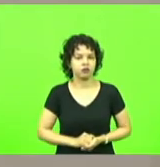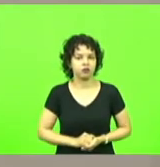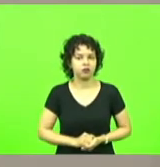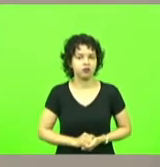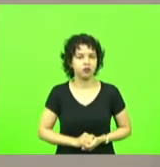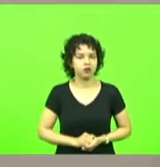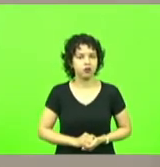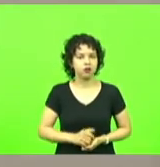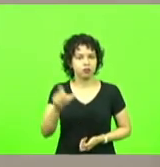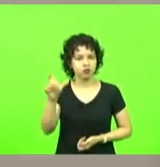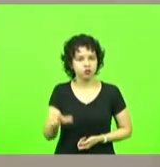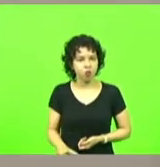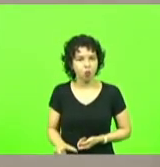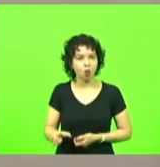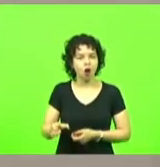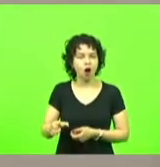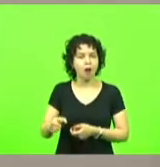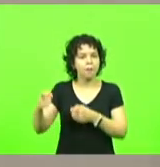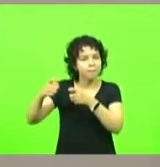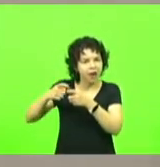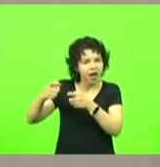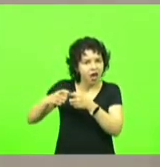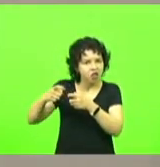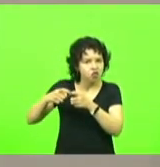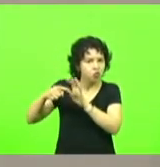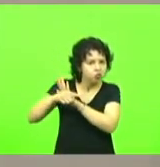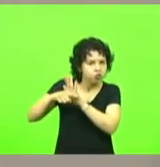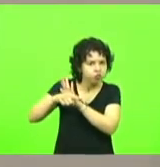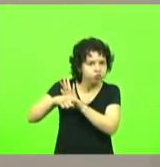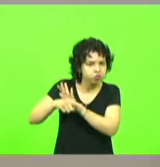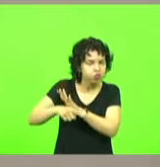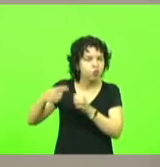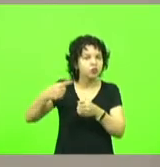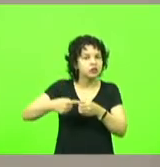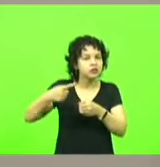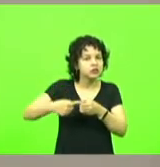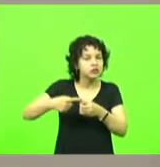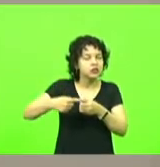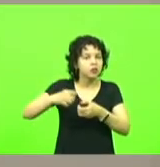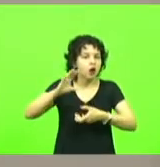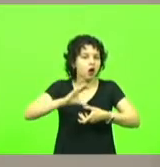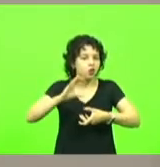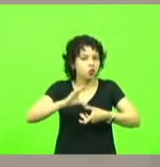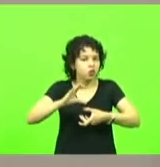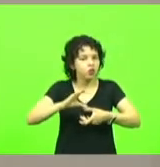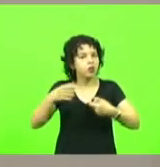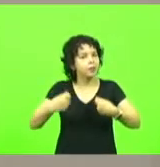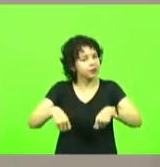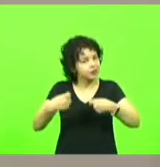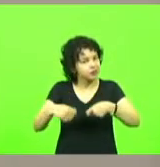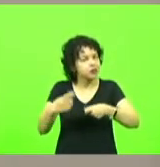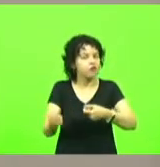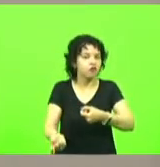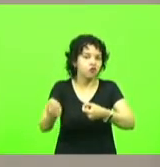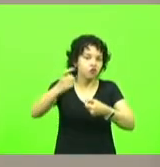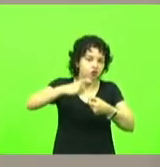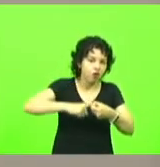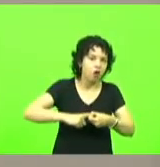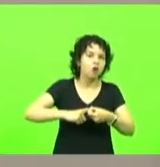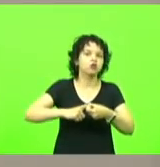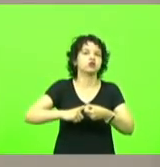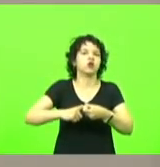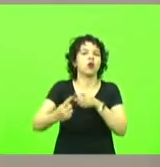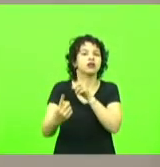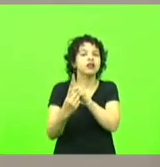na agência do município de Canoinhas para que ocorra o retorno dos atendimentos de perícia médica